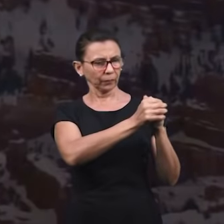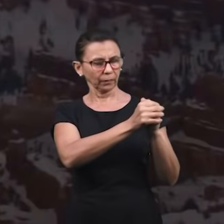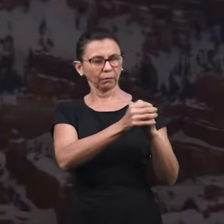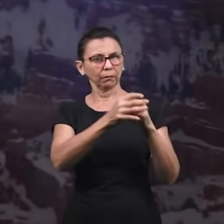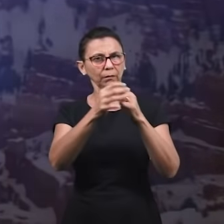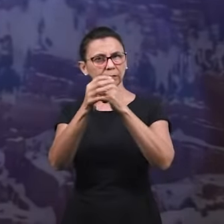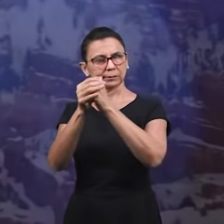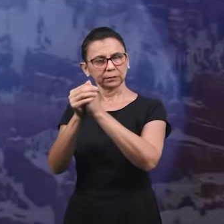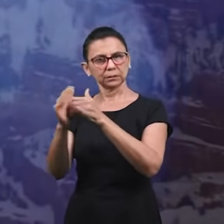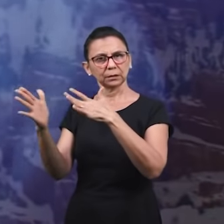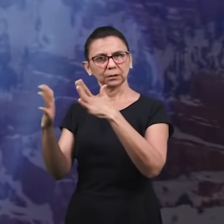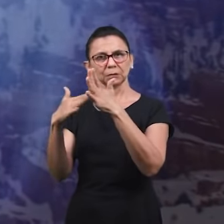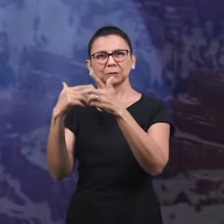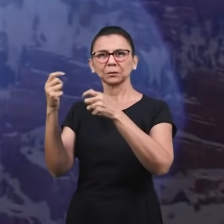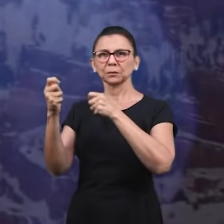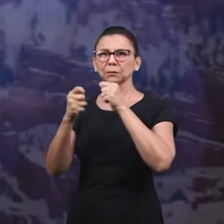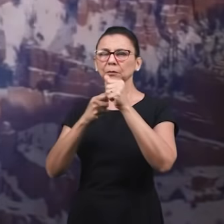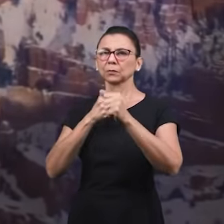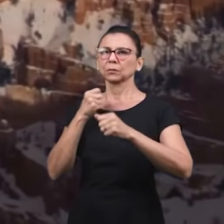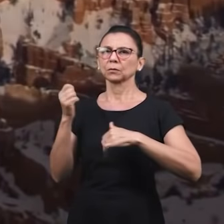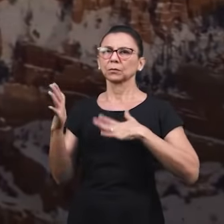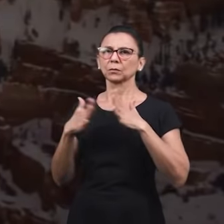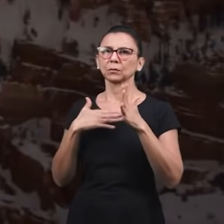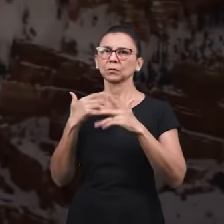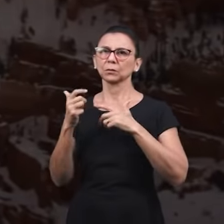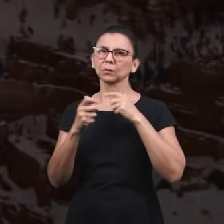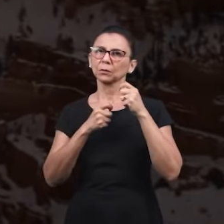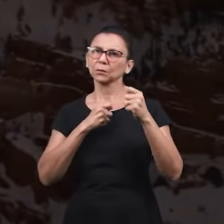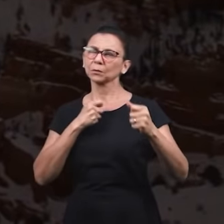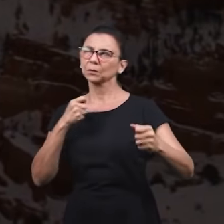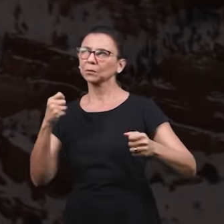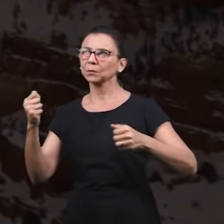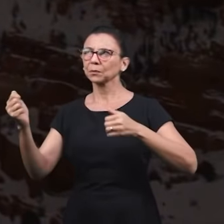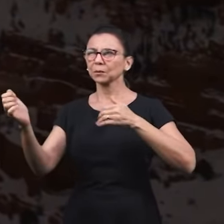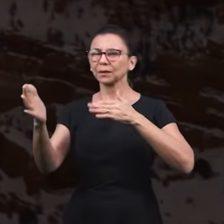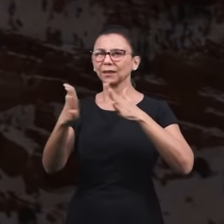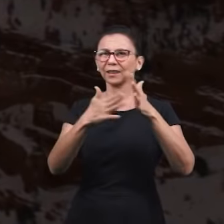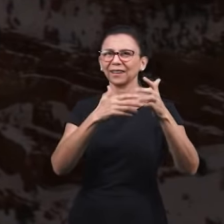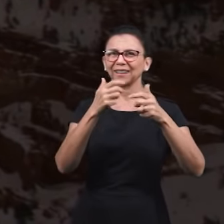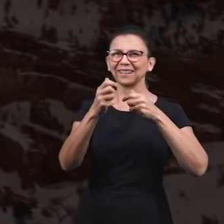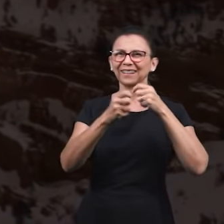dizendo amém. Amém.